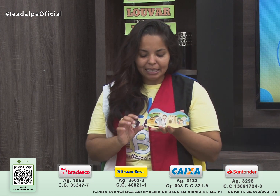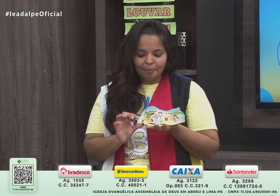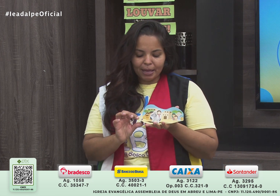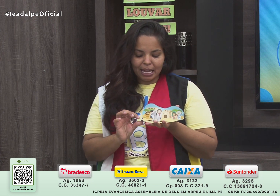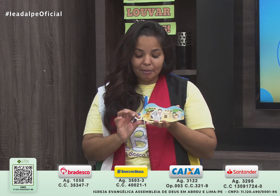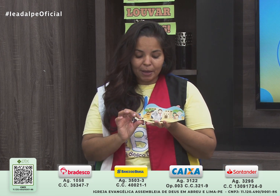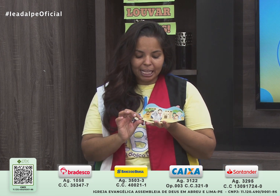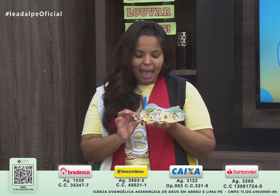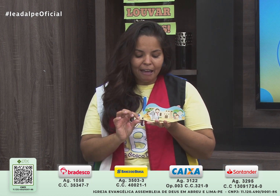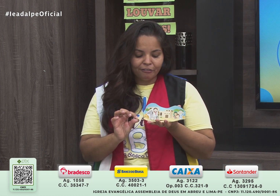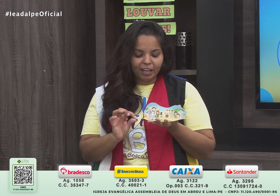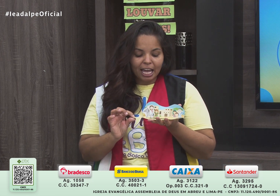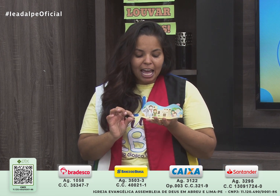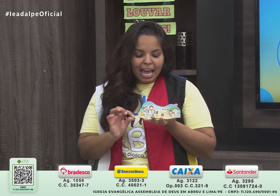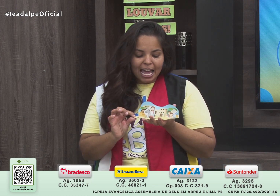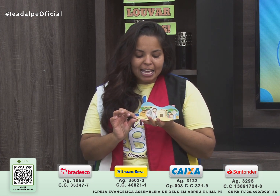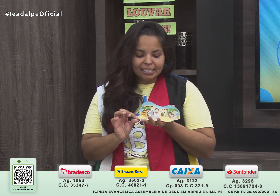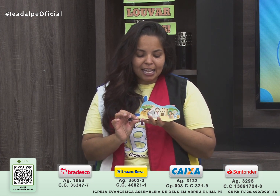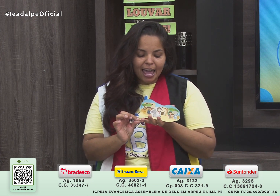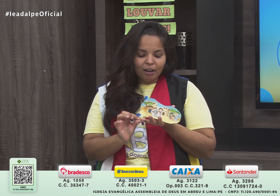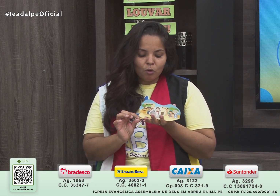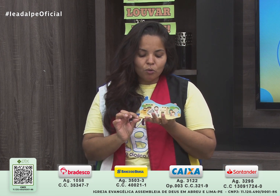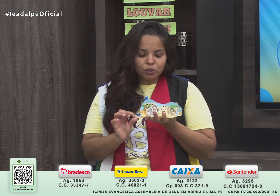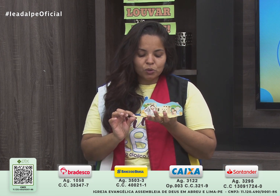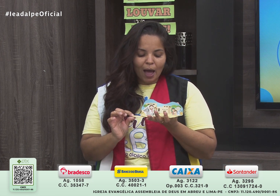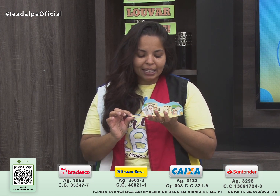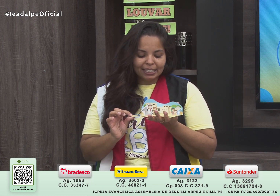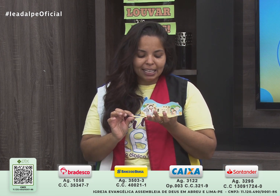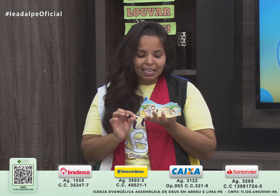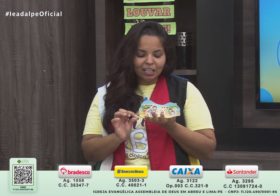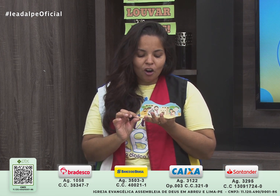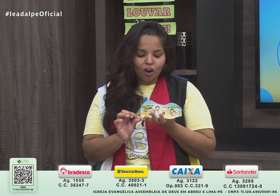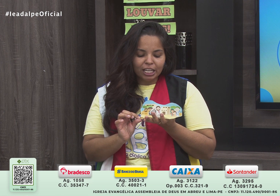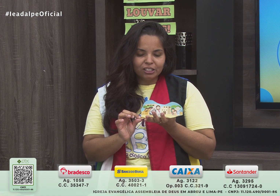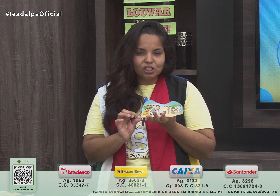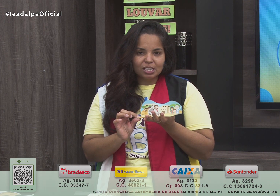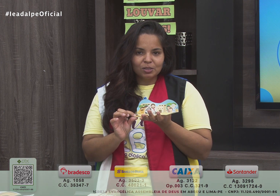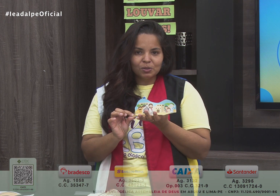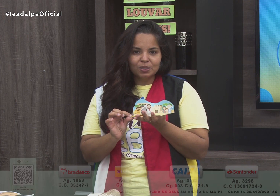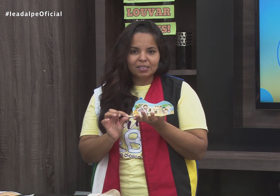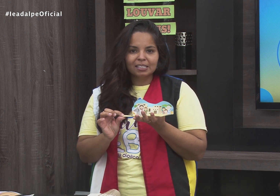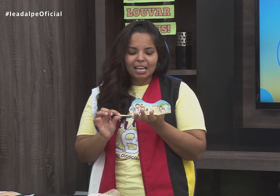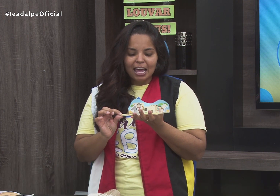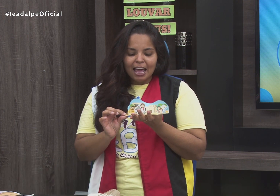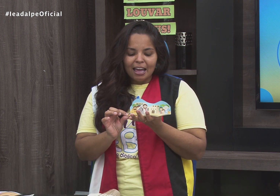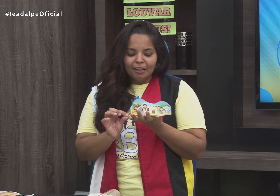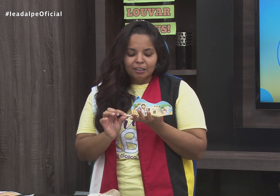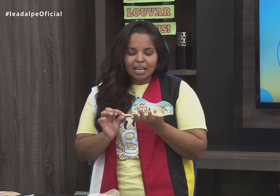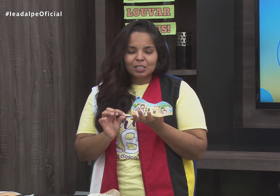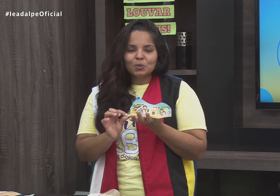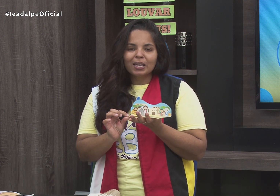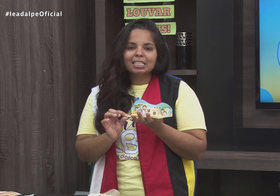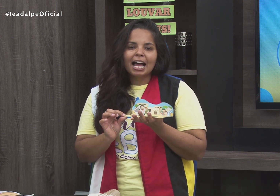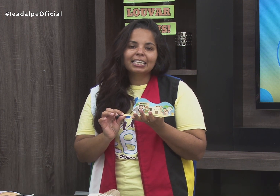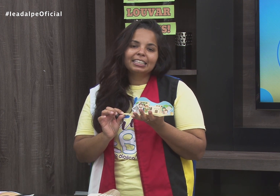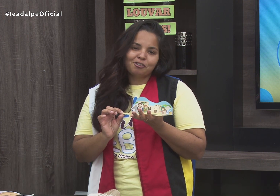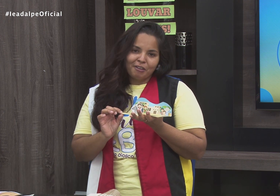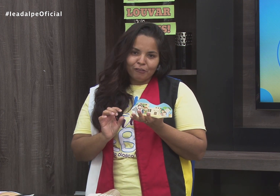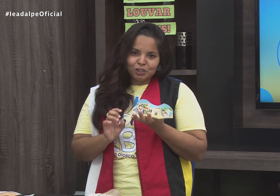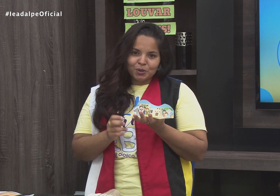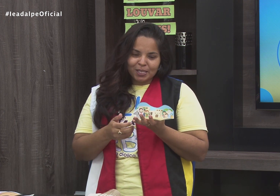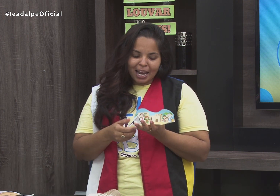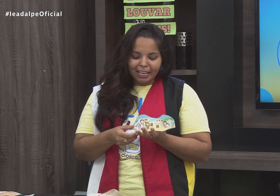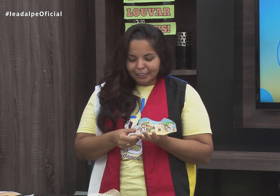disponibilizar também em PDF esse recurso aqui, olha, de Jesus na sua entrada